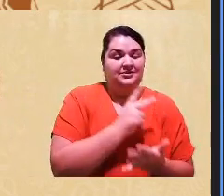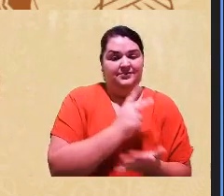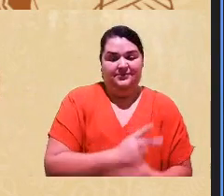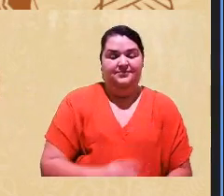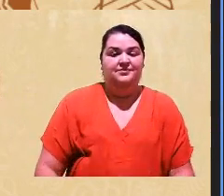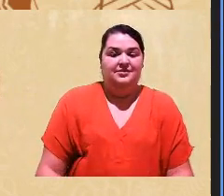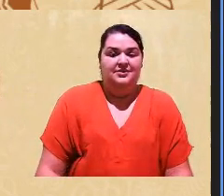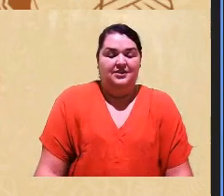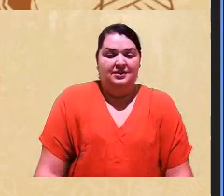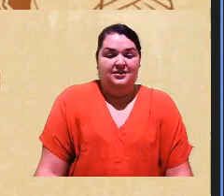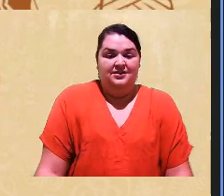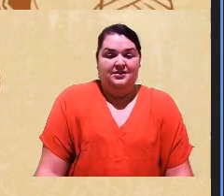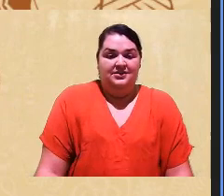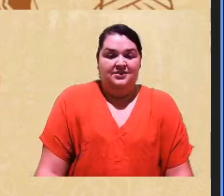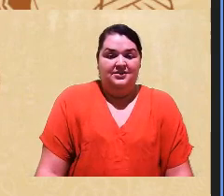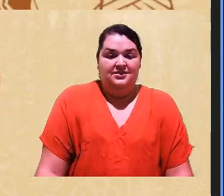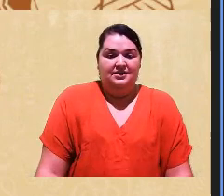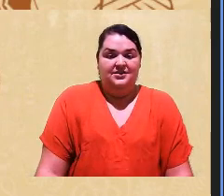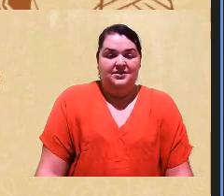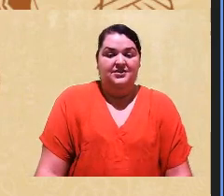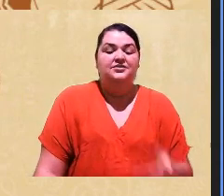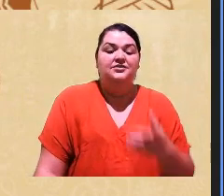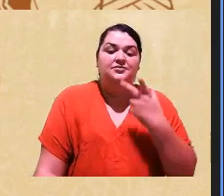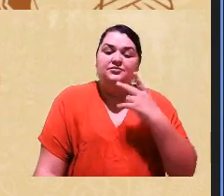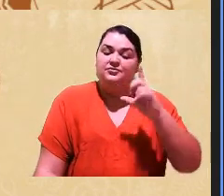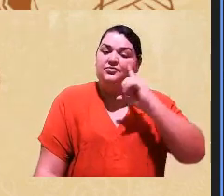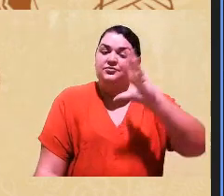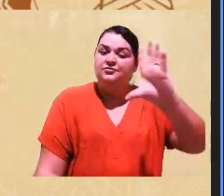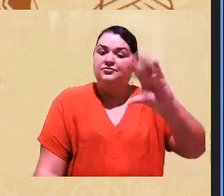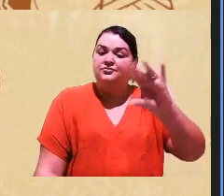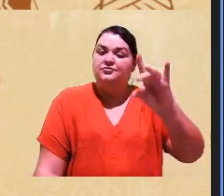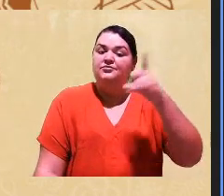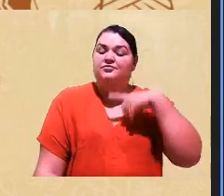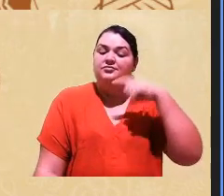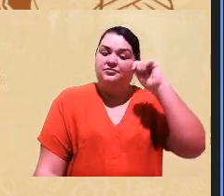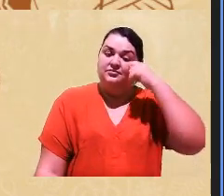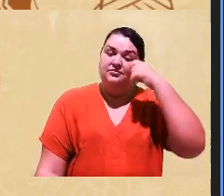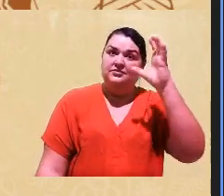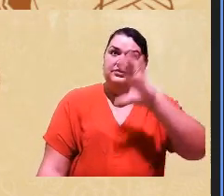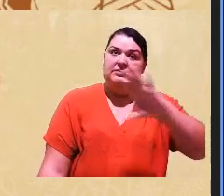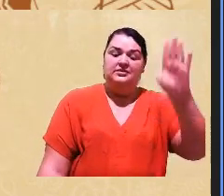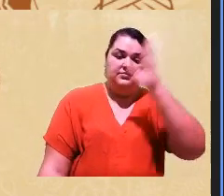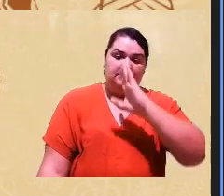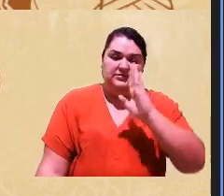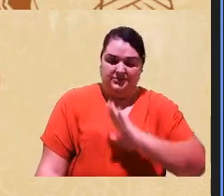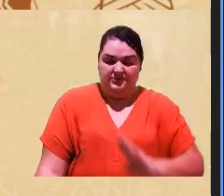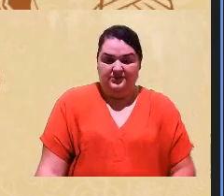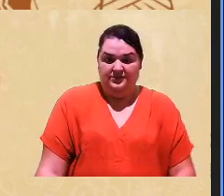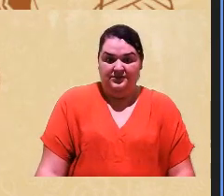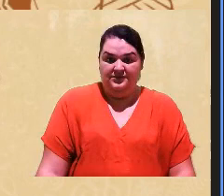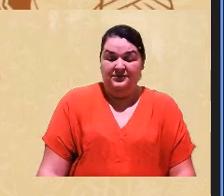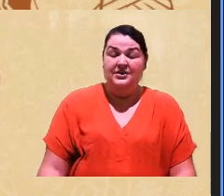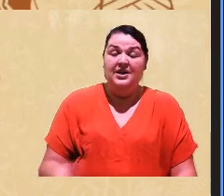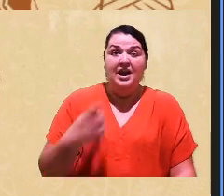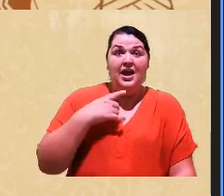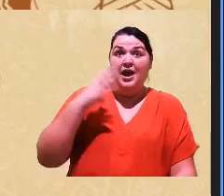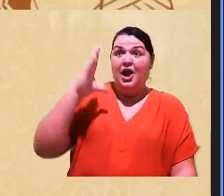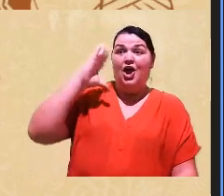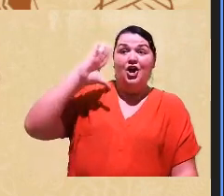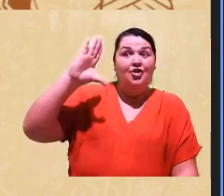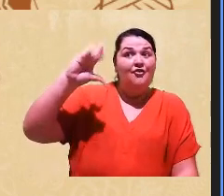eu estou falando da sofisticação do racismo brasileiro, é a sofisticação e